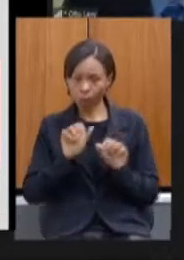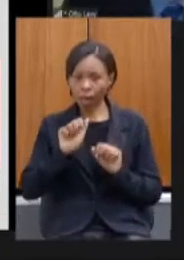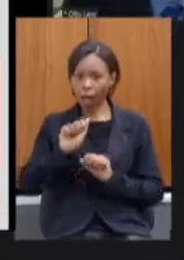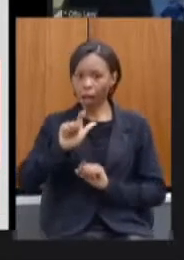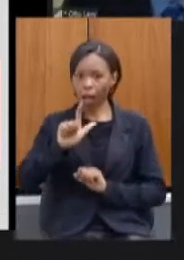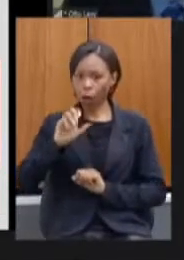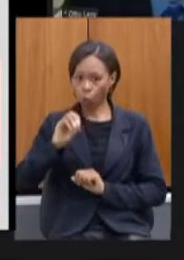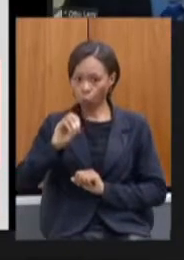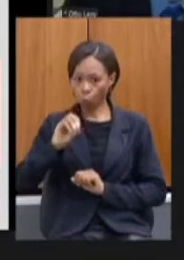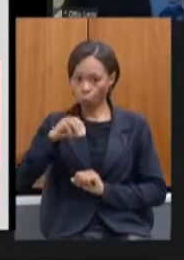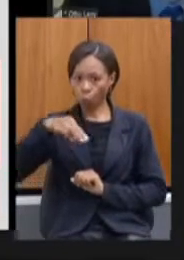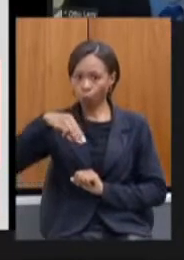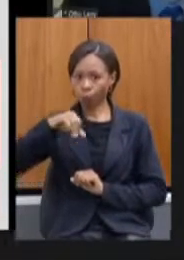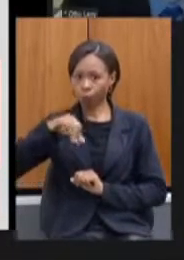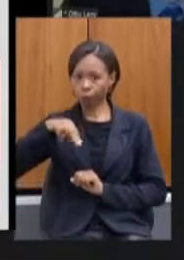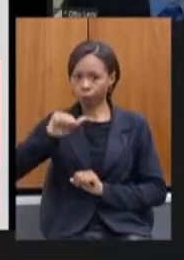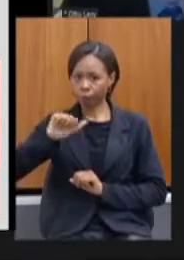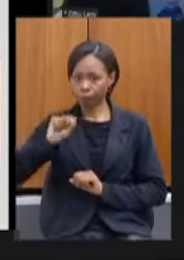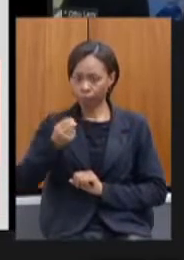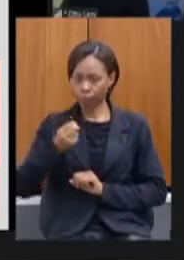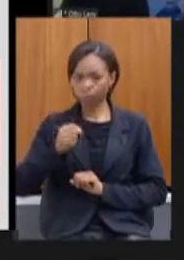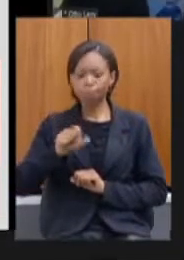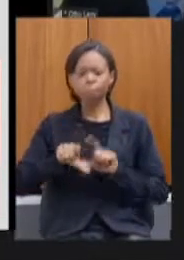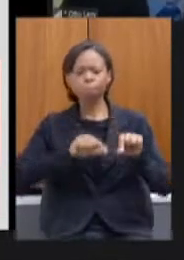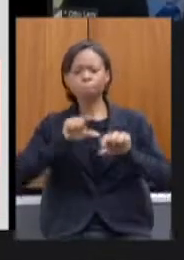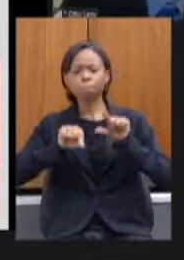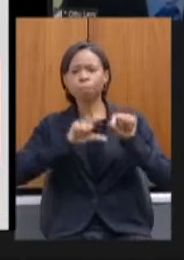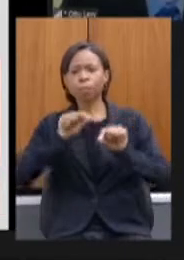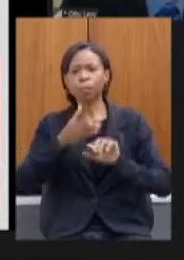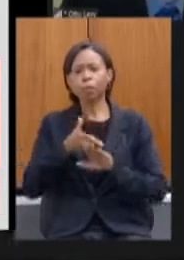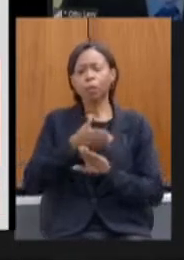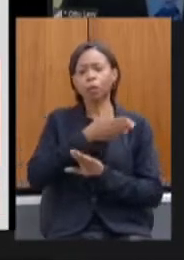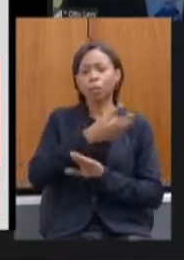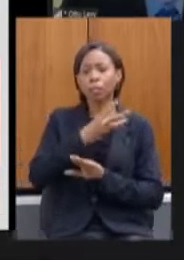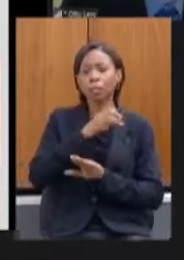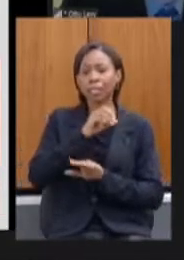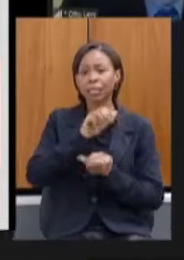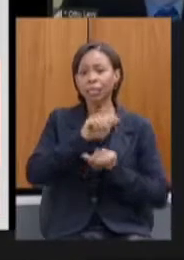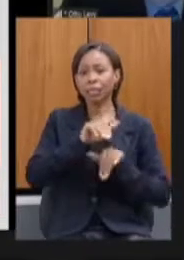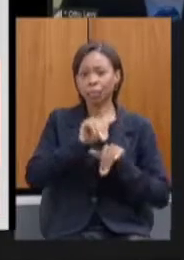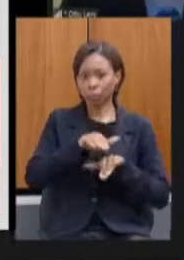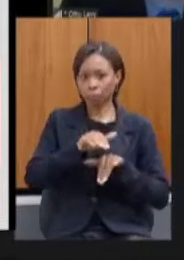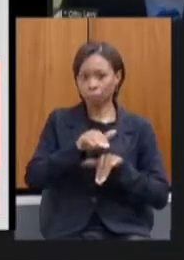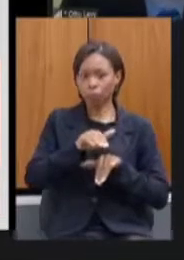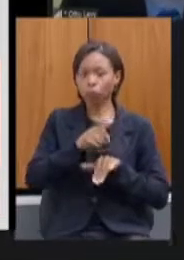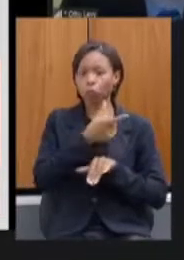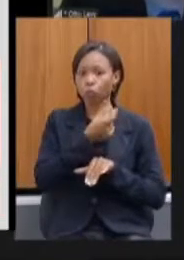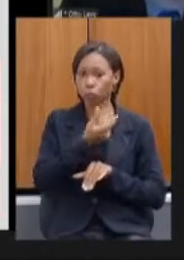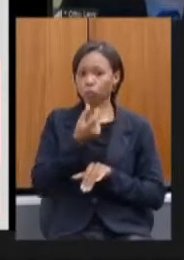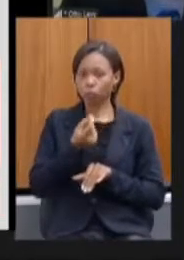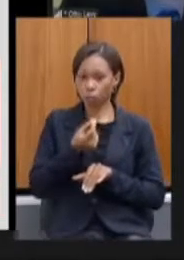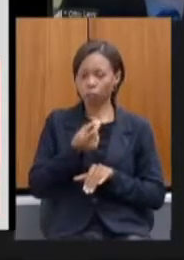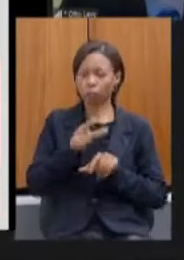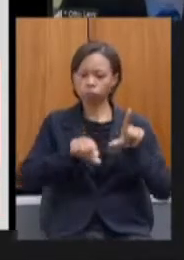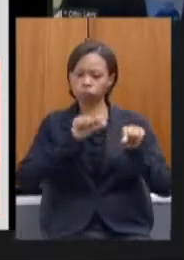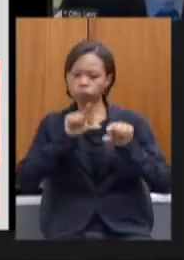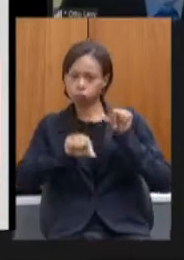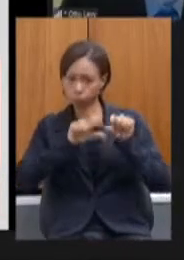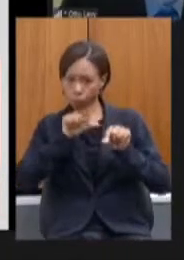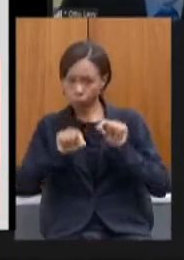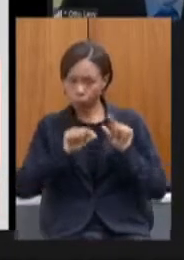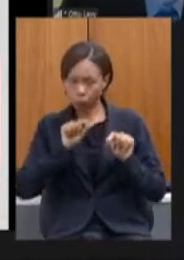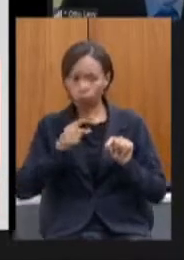nós fizemos a seleção pública no dia 30 de setembro de 2020 nós acreditamos que